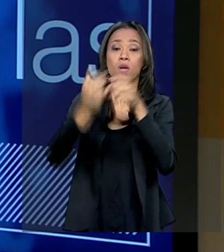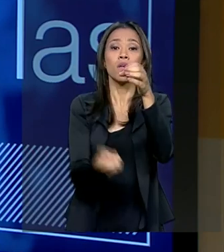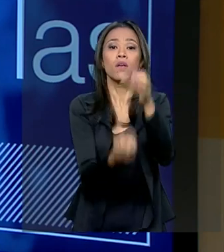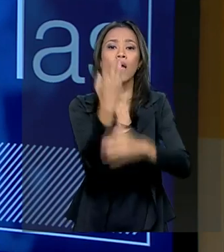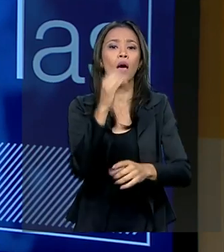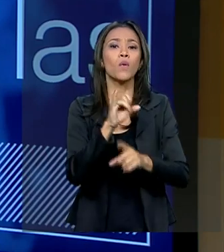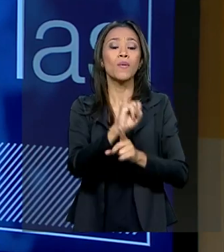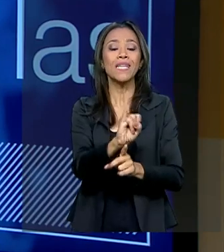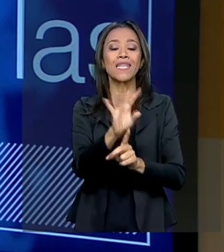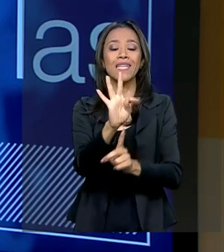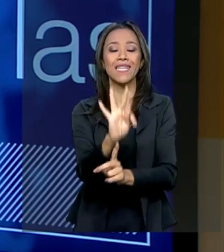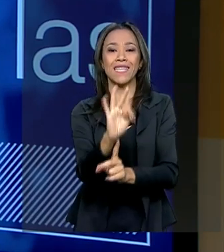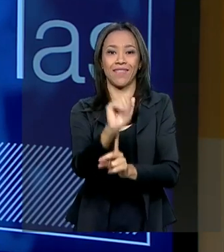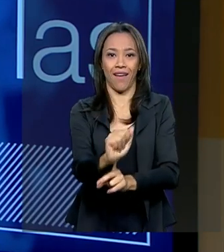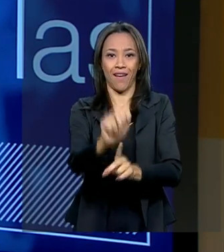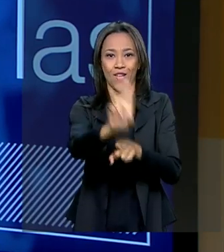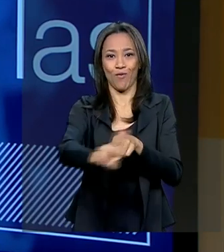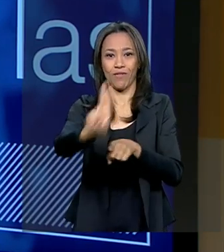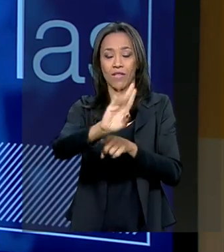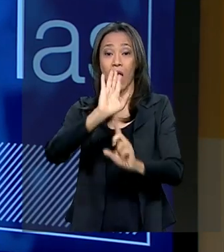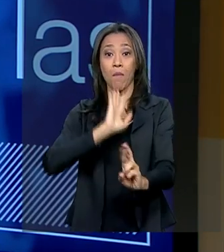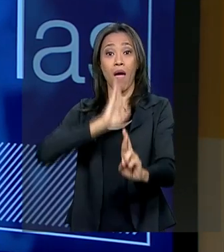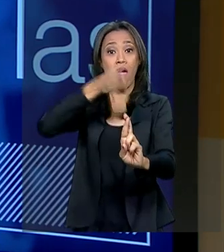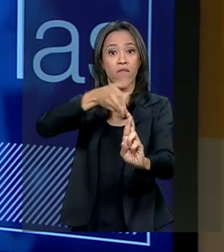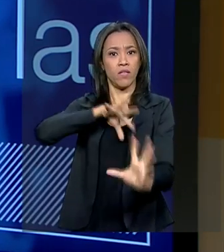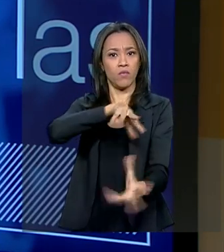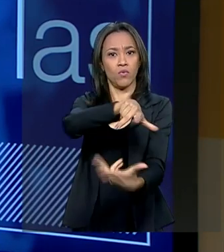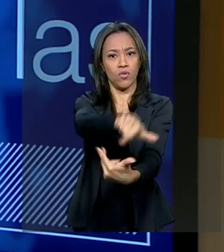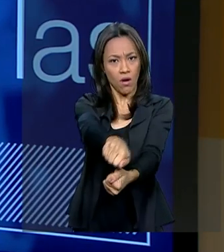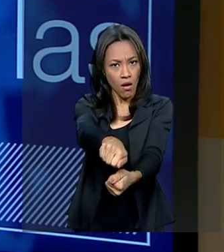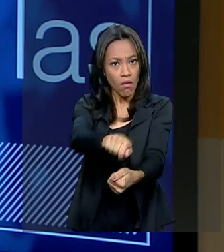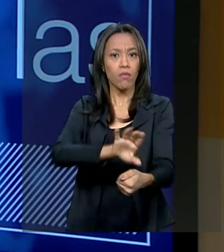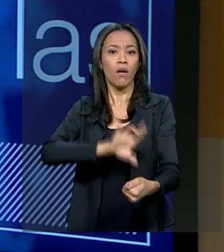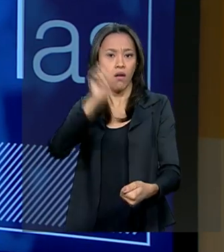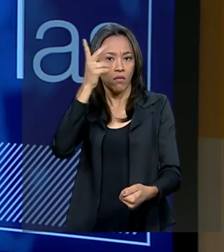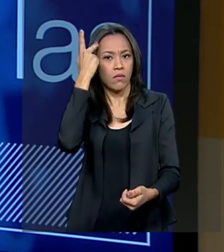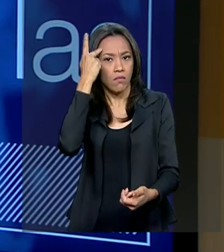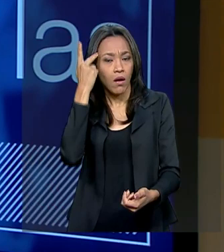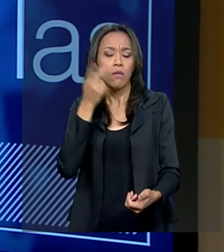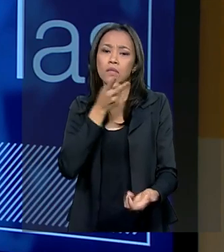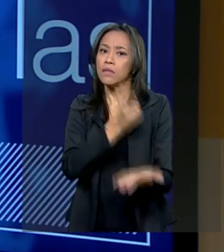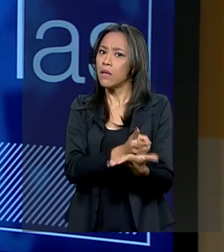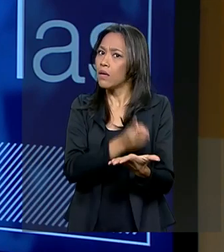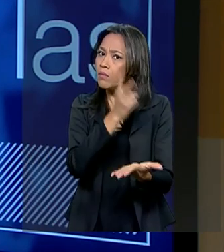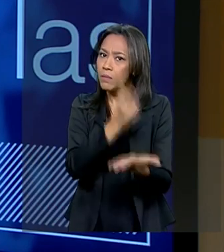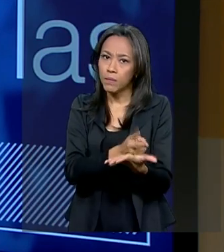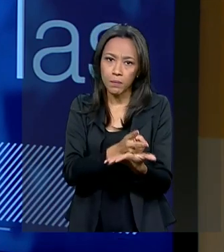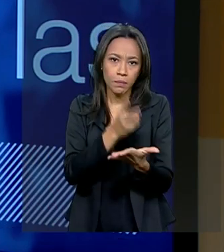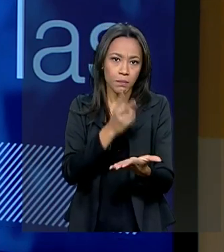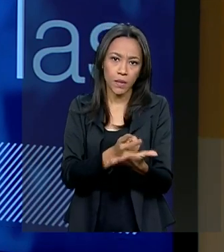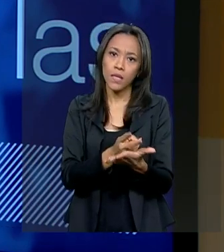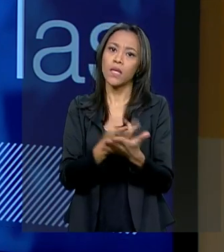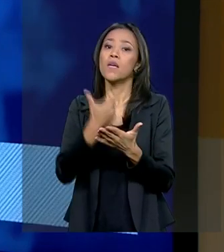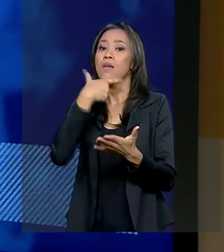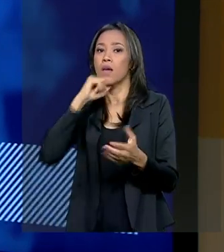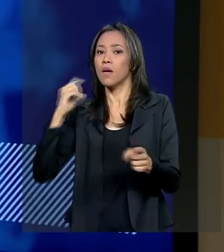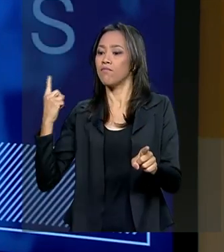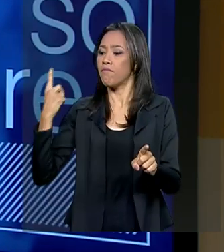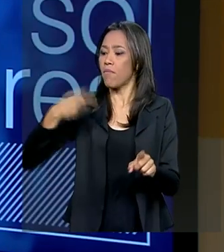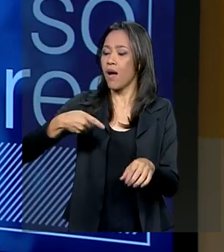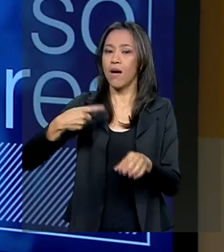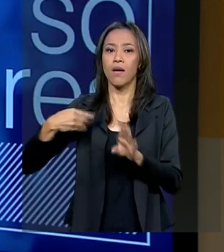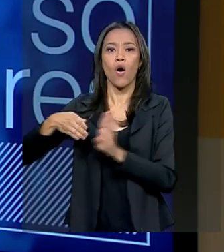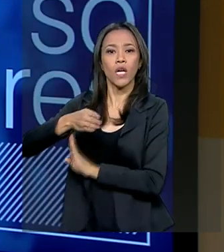referência mundial. E São José dos Campos sempre teve debaixo da Aeronáutica o controle total.